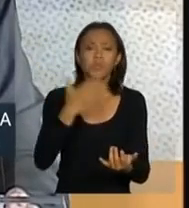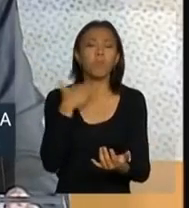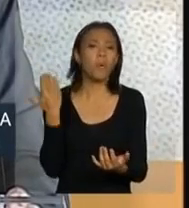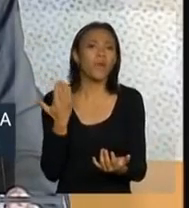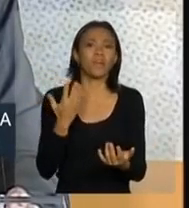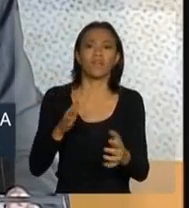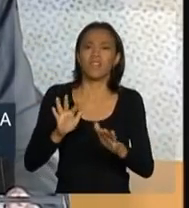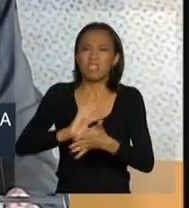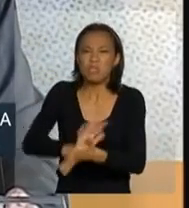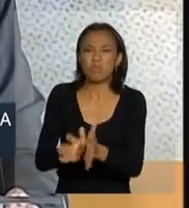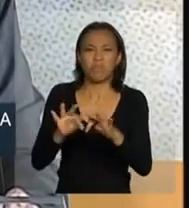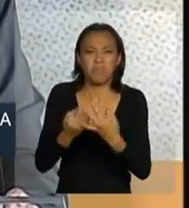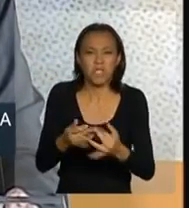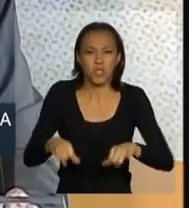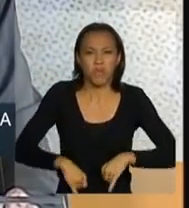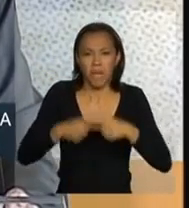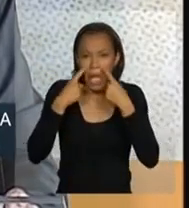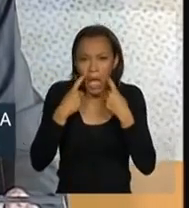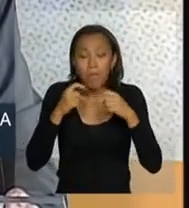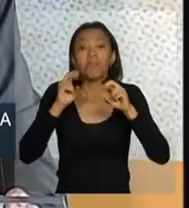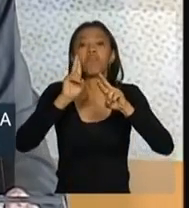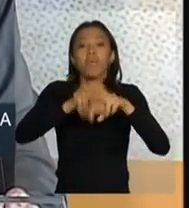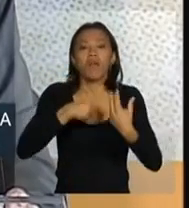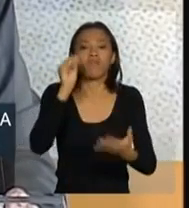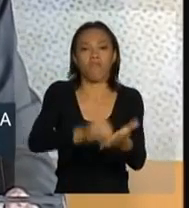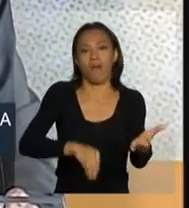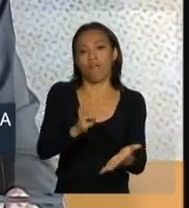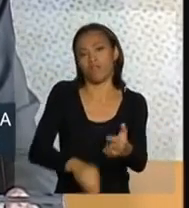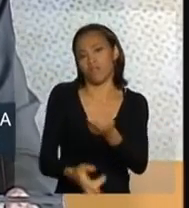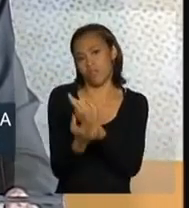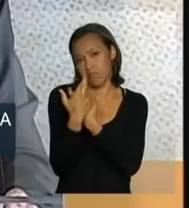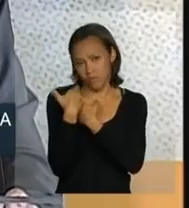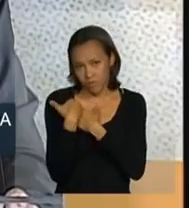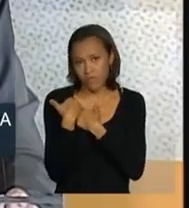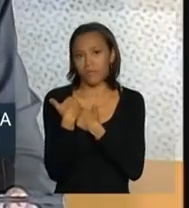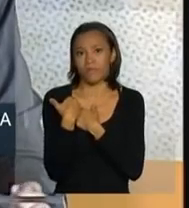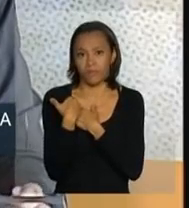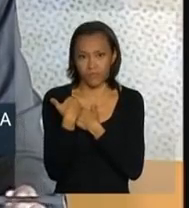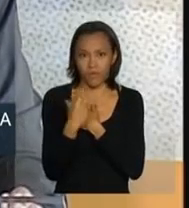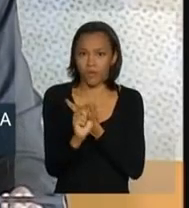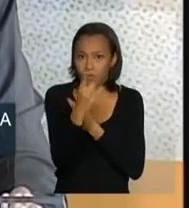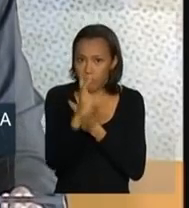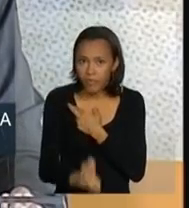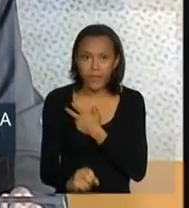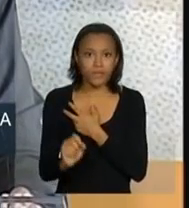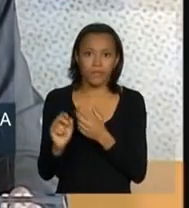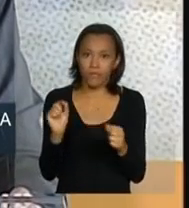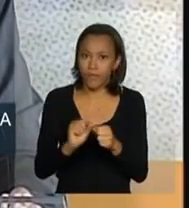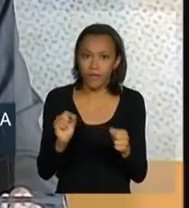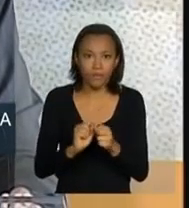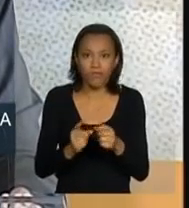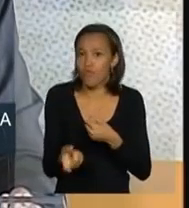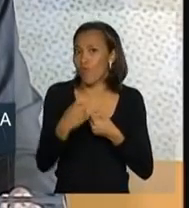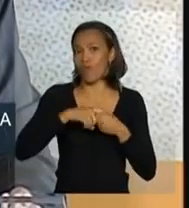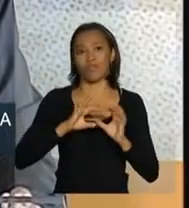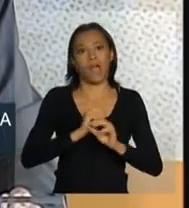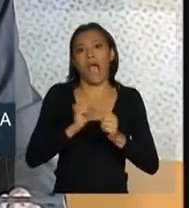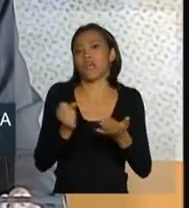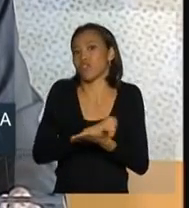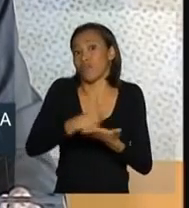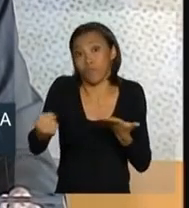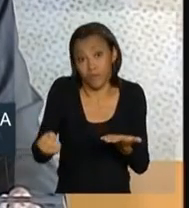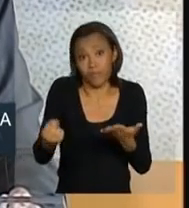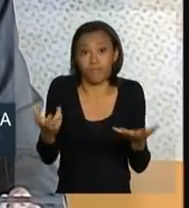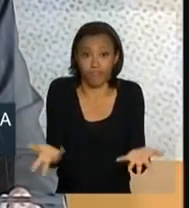destruirmos tantas famílias por gestos de irresponsabilidade que, uma vez praticados, não têm mais volta. Que nós